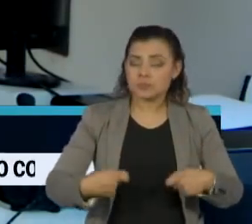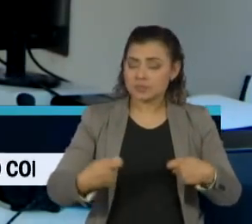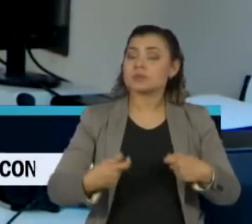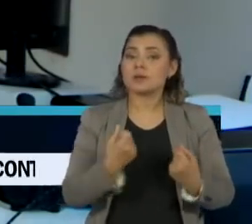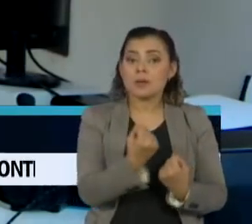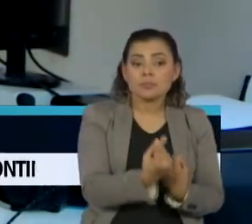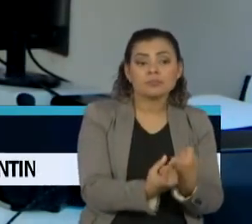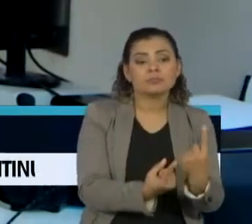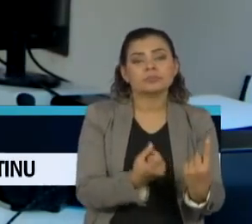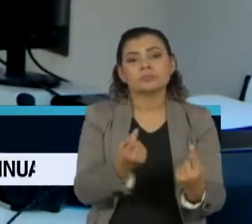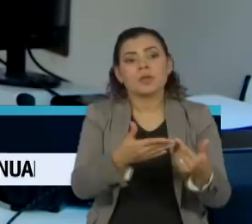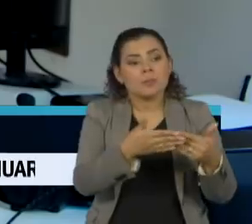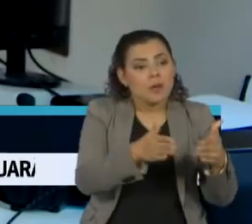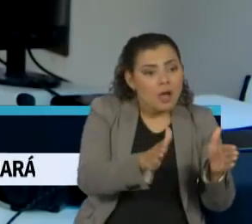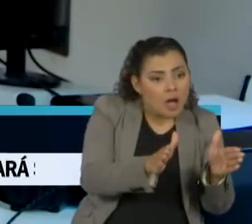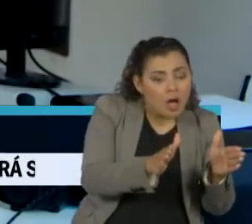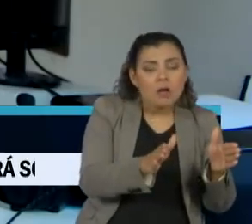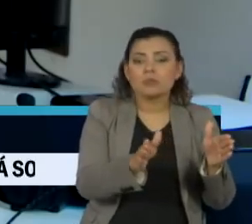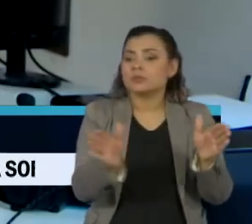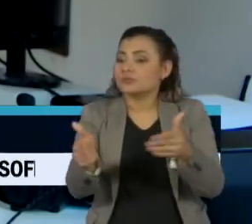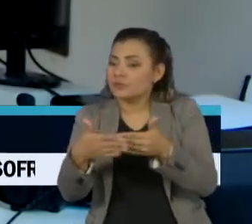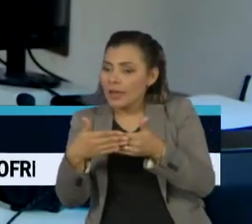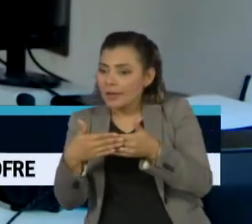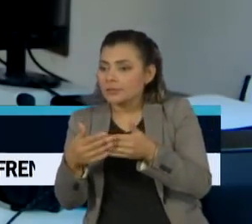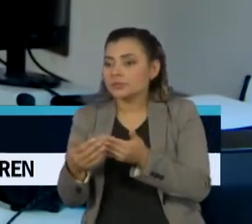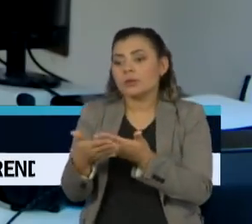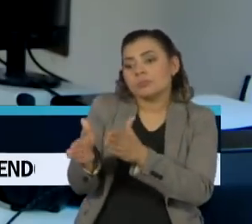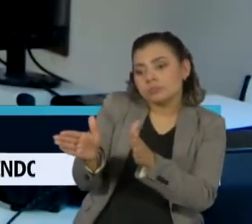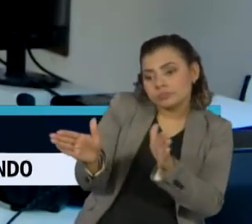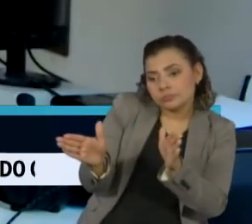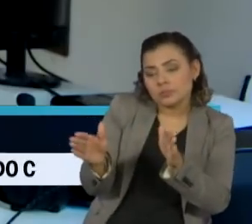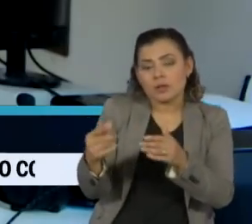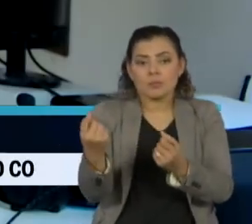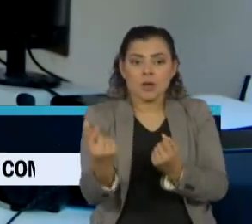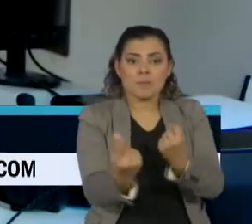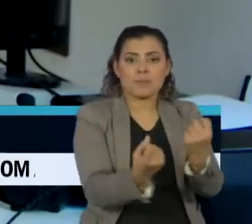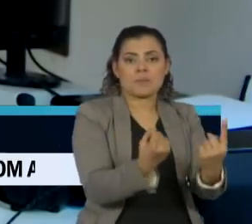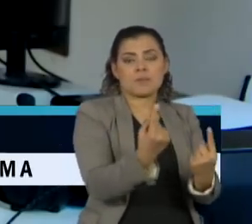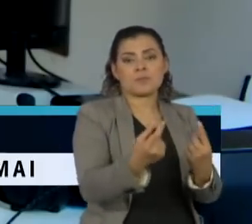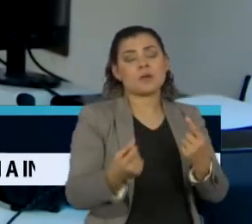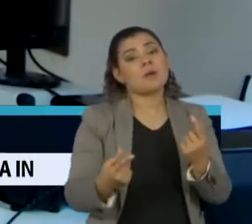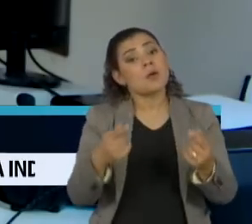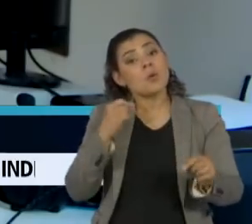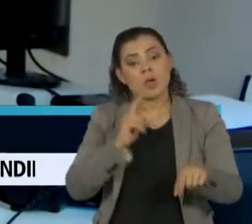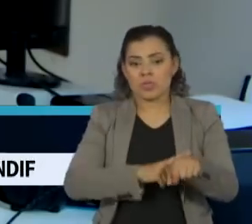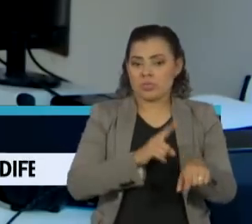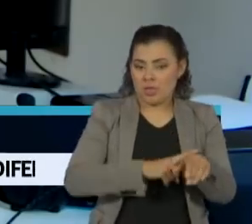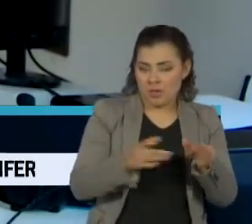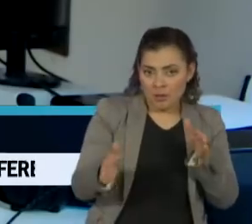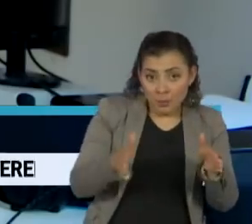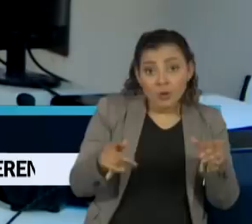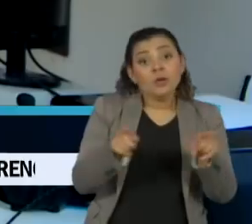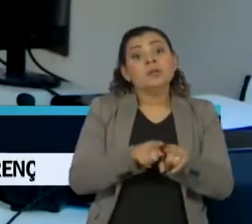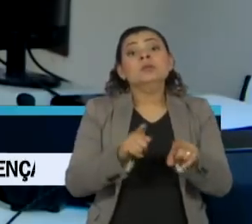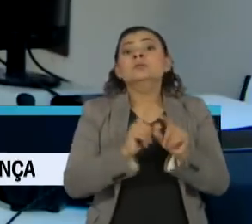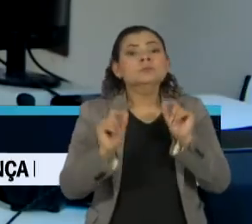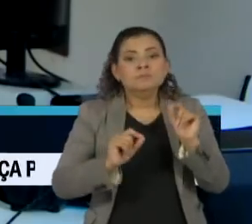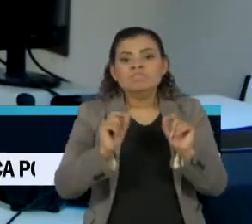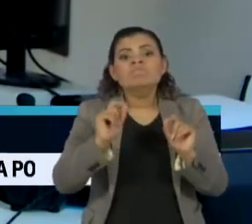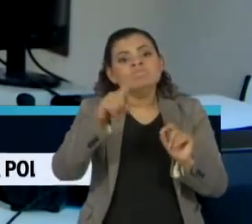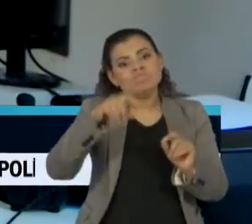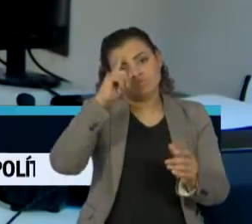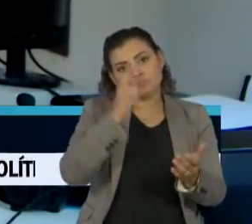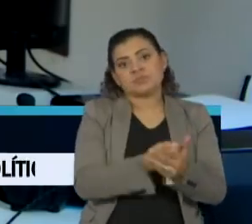alternância e a gente tentou se aproveitar desse processo para não pensar não só na alternância no tempo, mas pensar também na